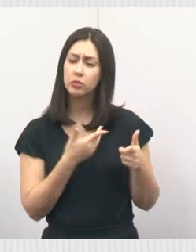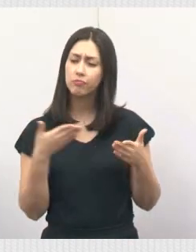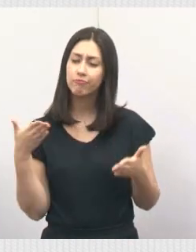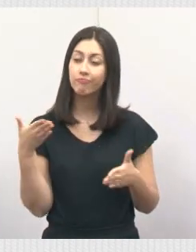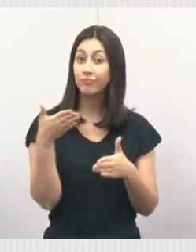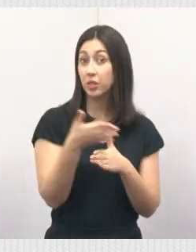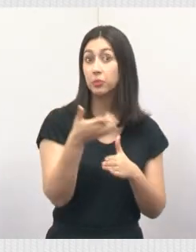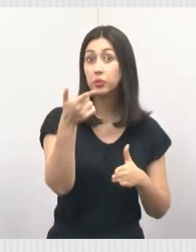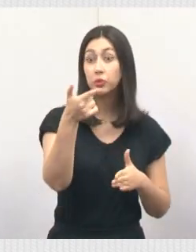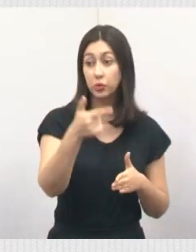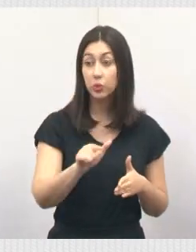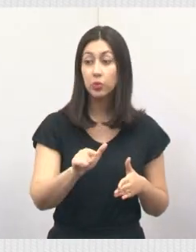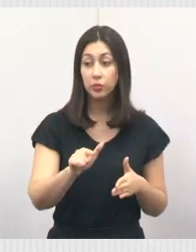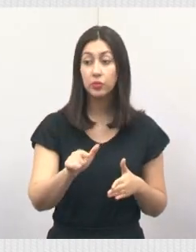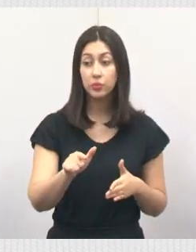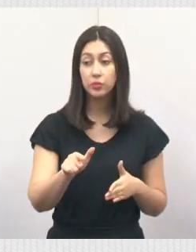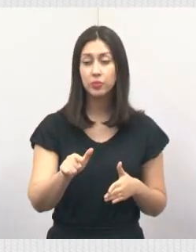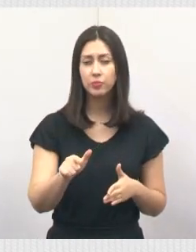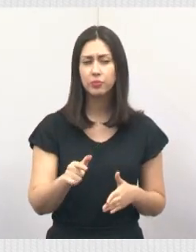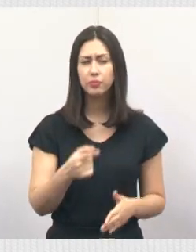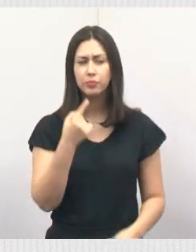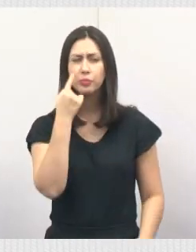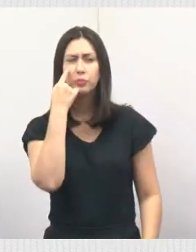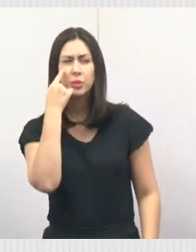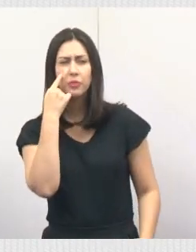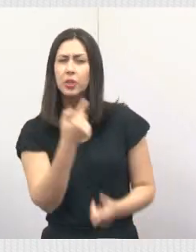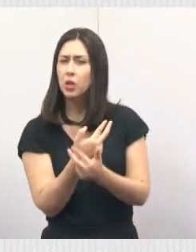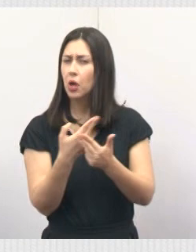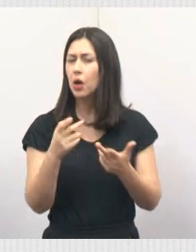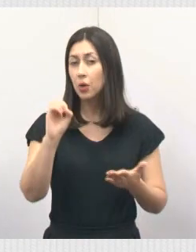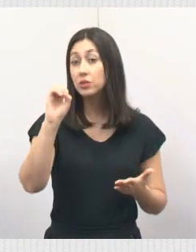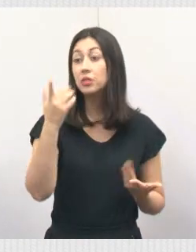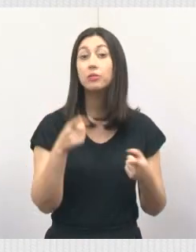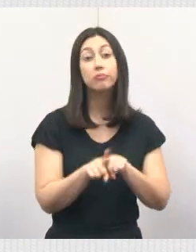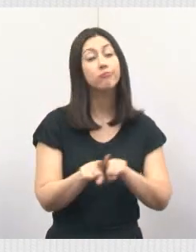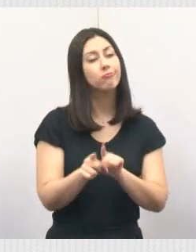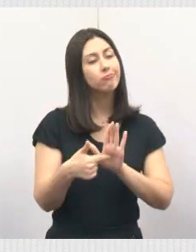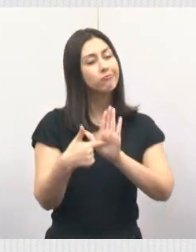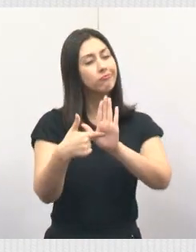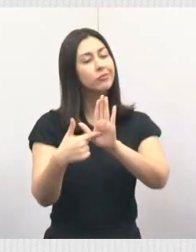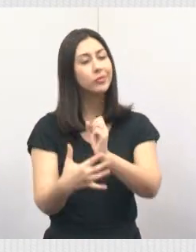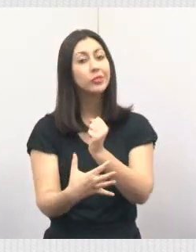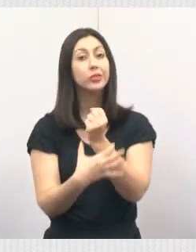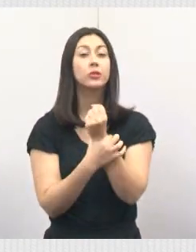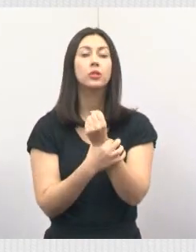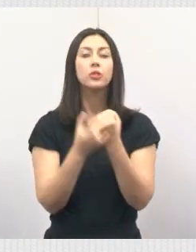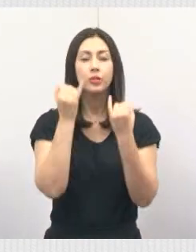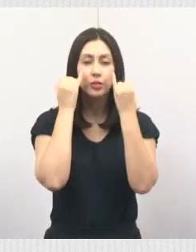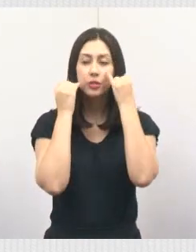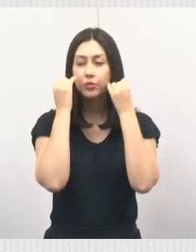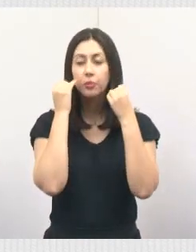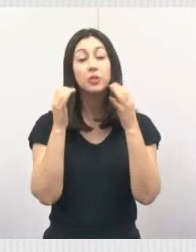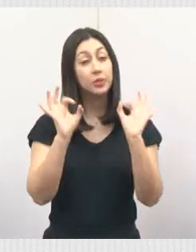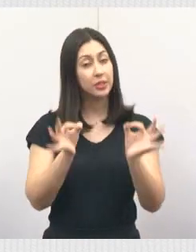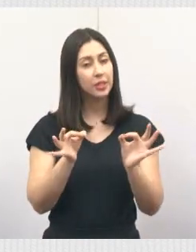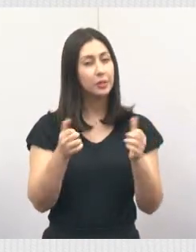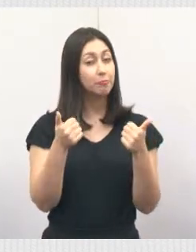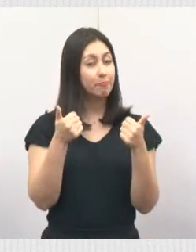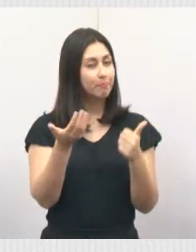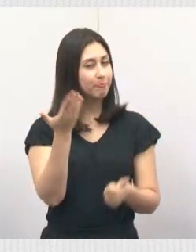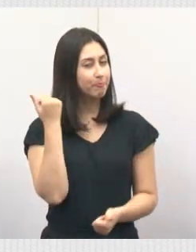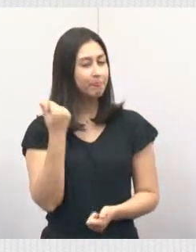hoje novamente para verificar o que está acontecendo e passar para você com mais segurança tudo o que acontece. Vamos lá?